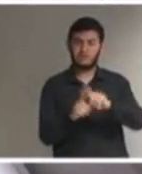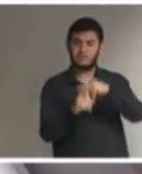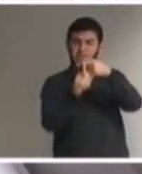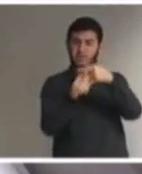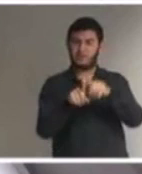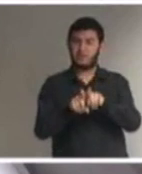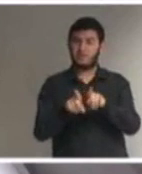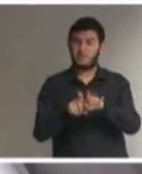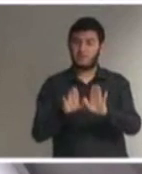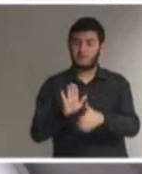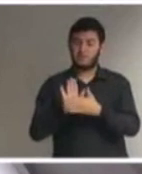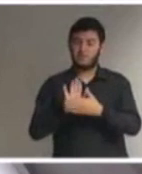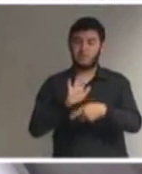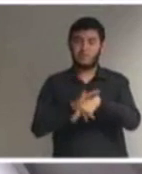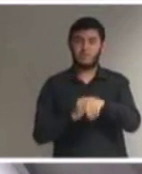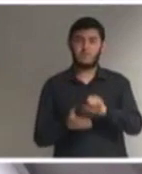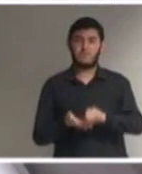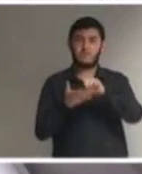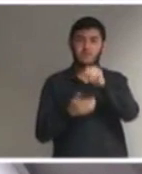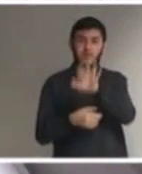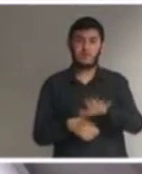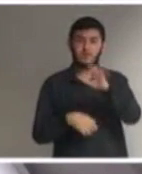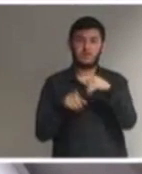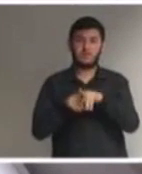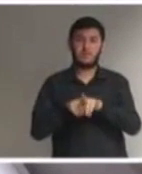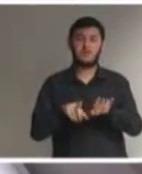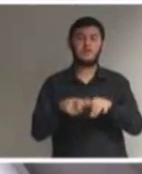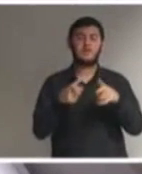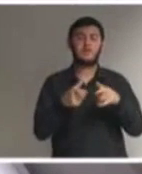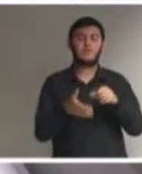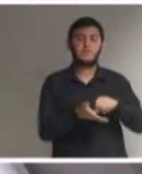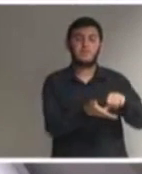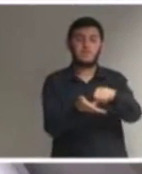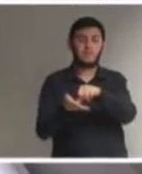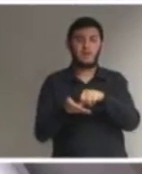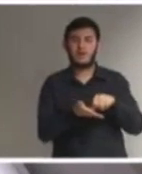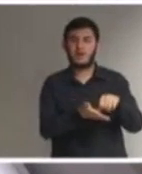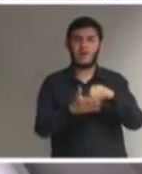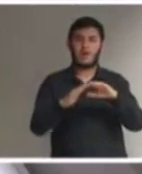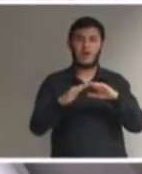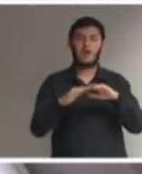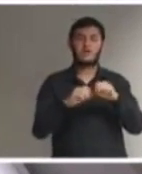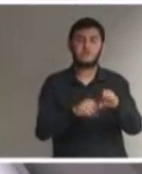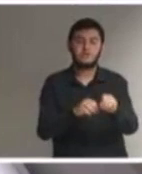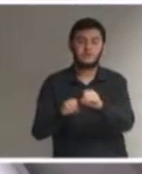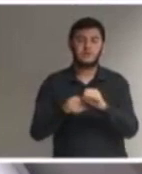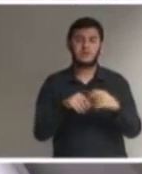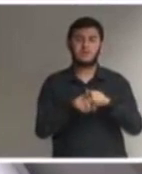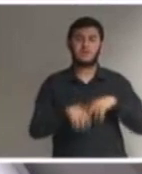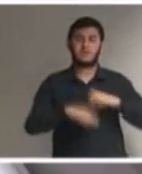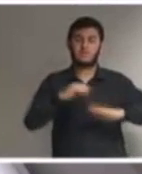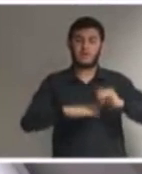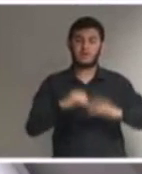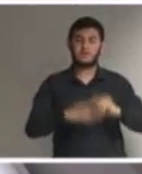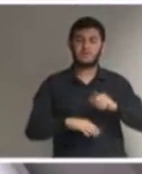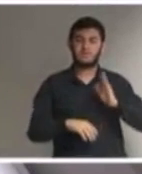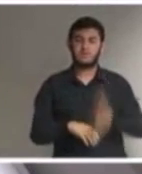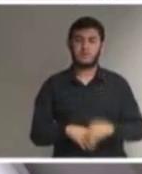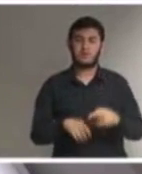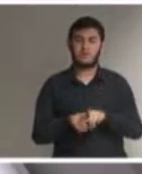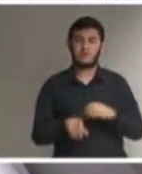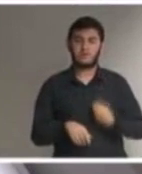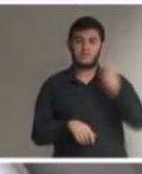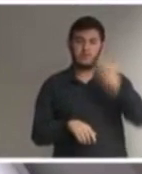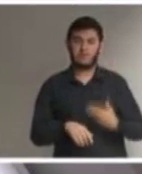proposta pela Confederação Nacional de Estabelecimentos de Ensino COFENEM uma ação direta de inconstitucionalidade perante o